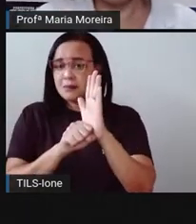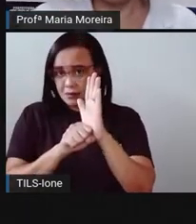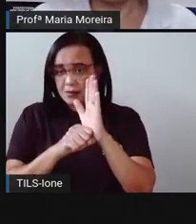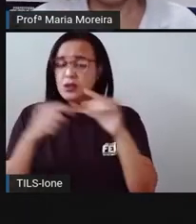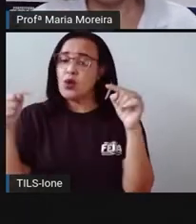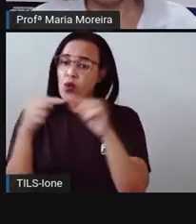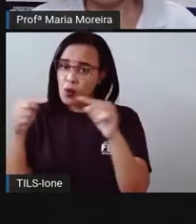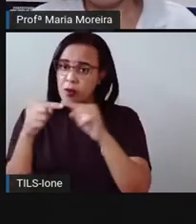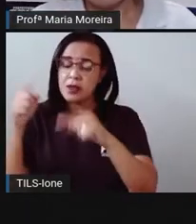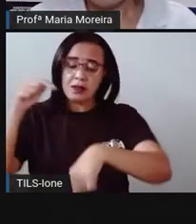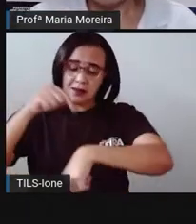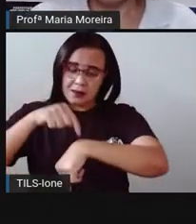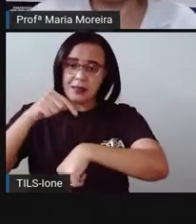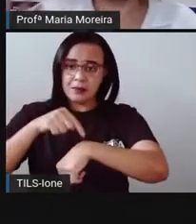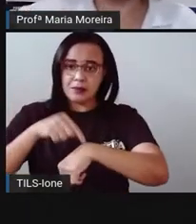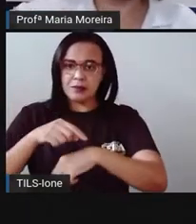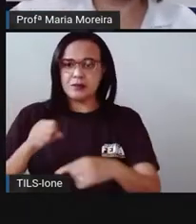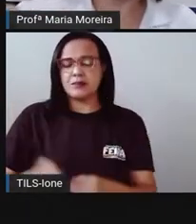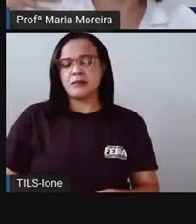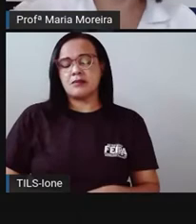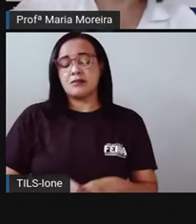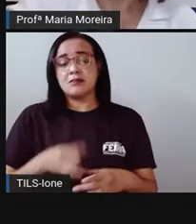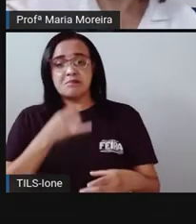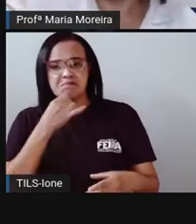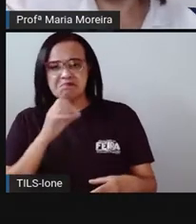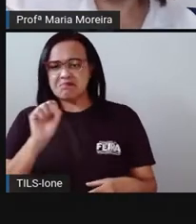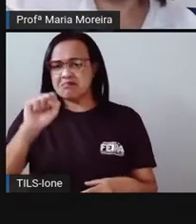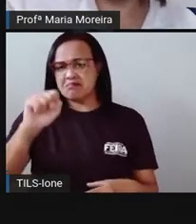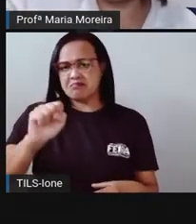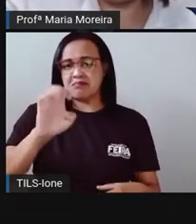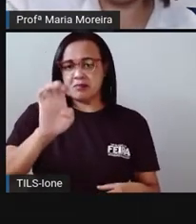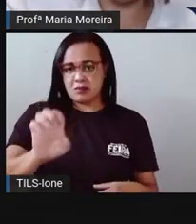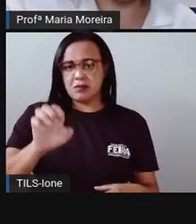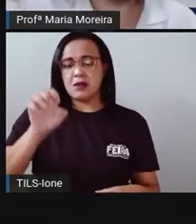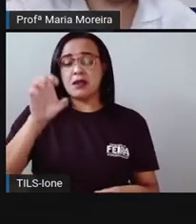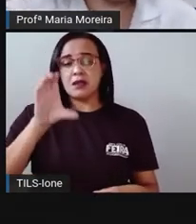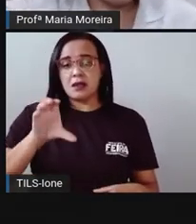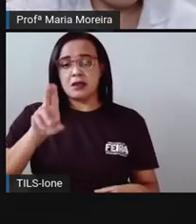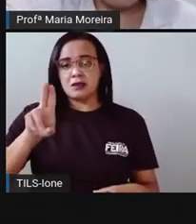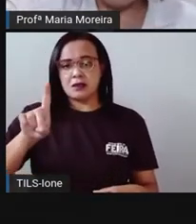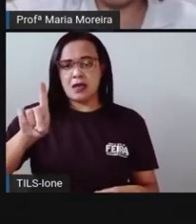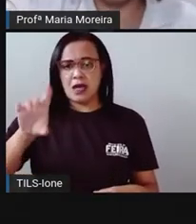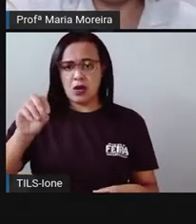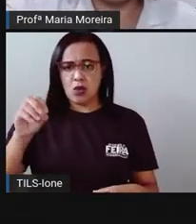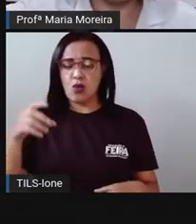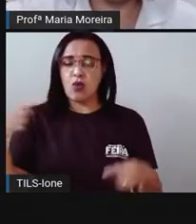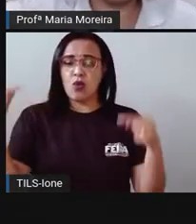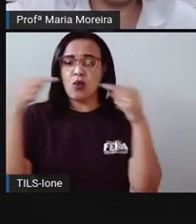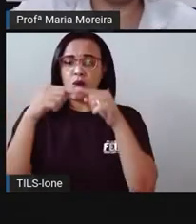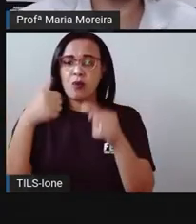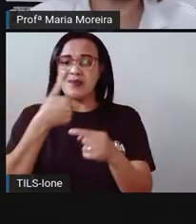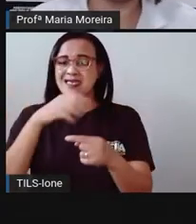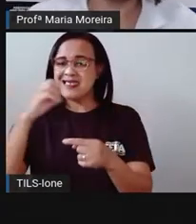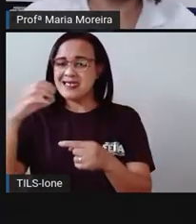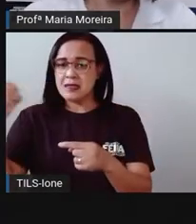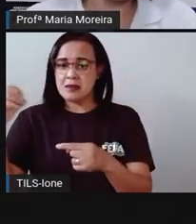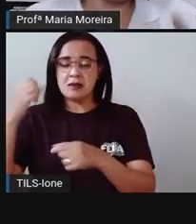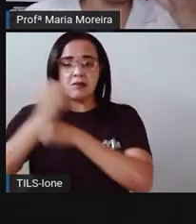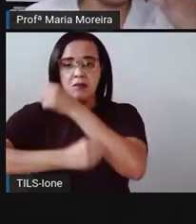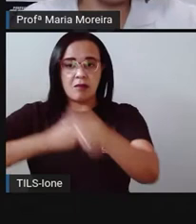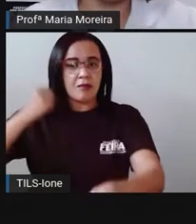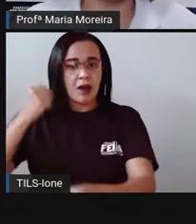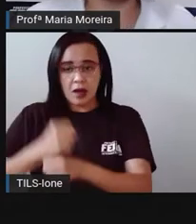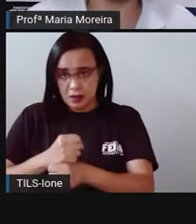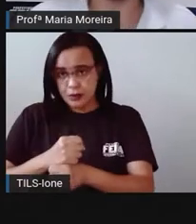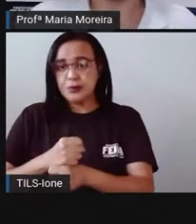séculos são 100 anos. Então, para não ficar falando 1900, 1600, 1500, né? Porque